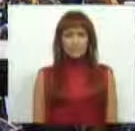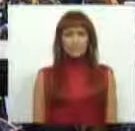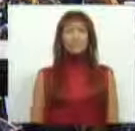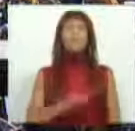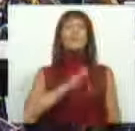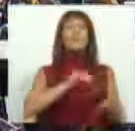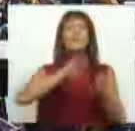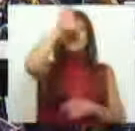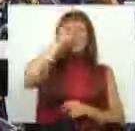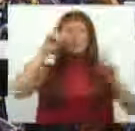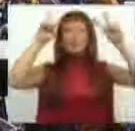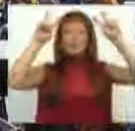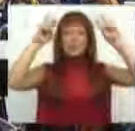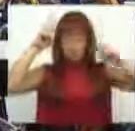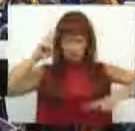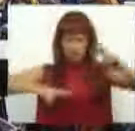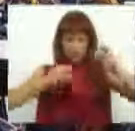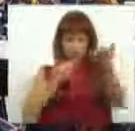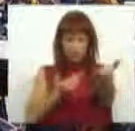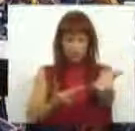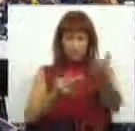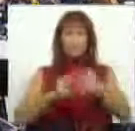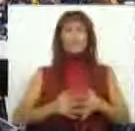Sr. Secretário de Estado dos Assuntos Fiscais, faz favor. Sr. Fiscais,